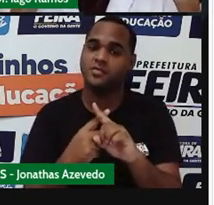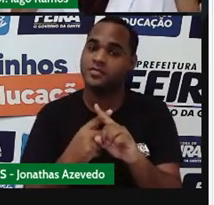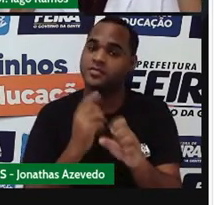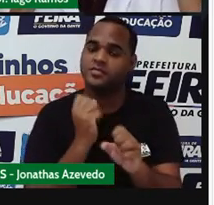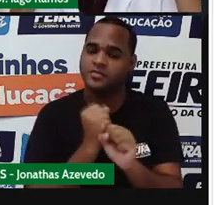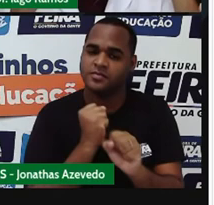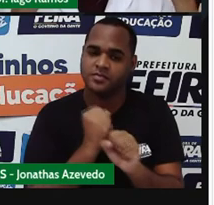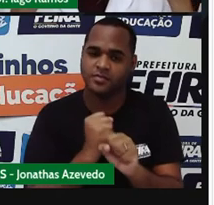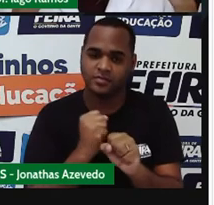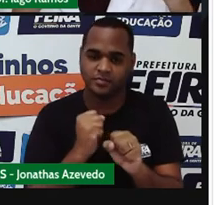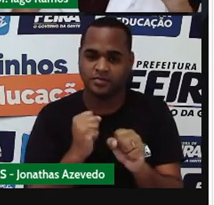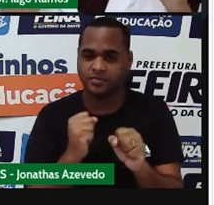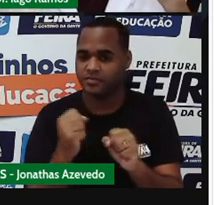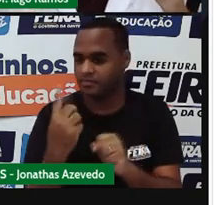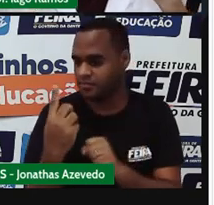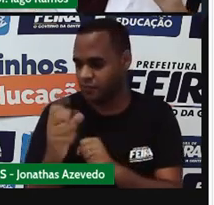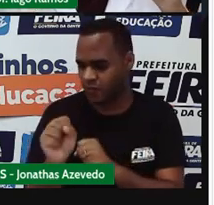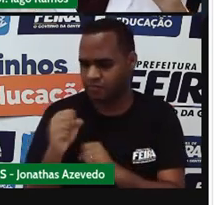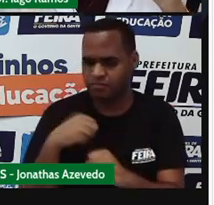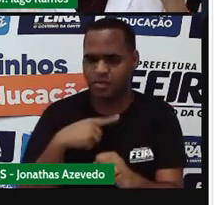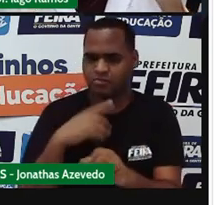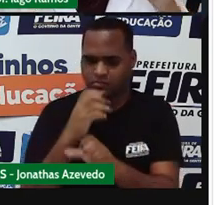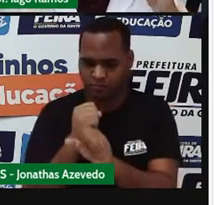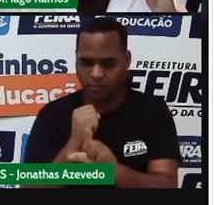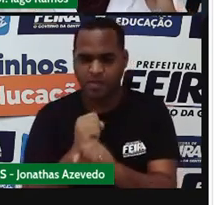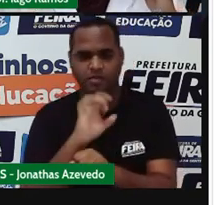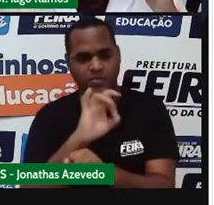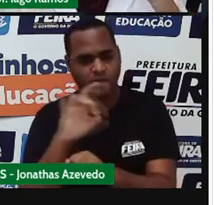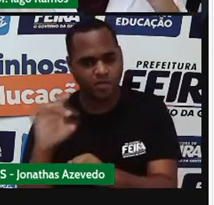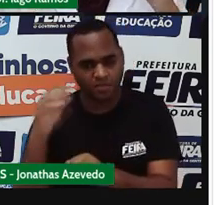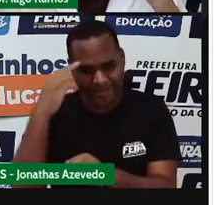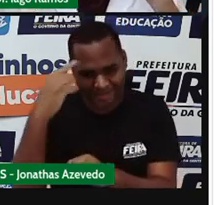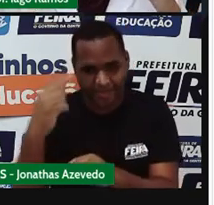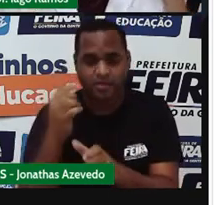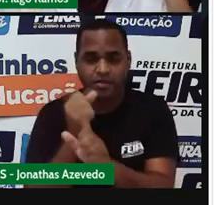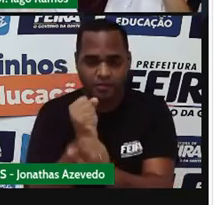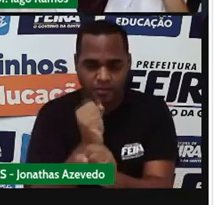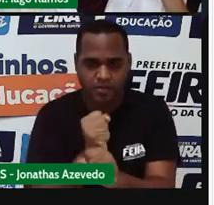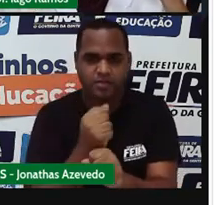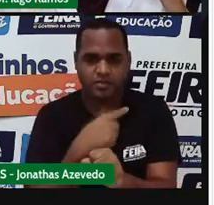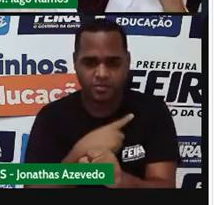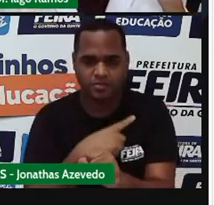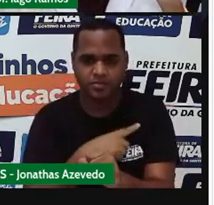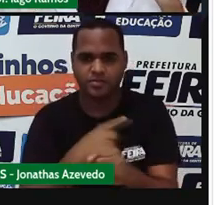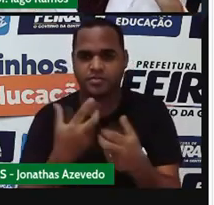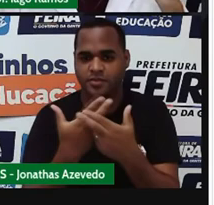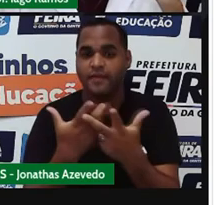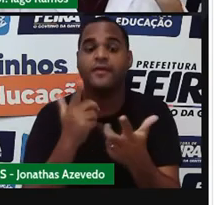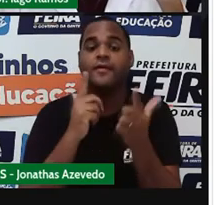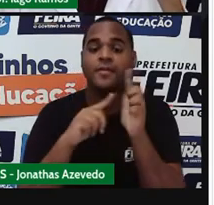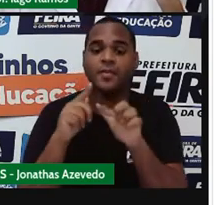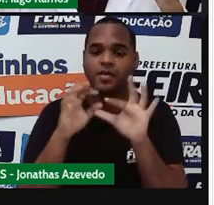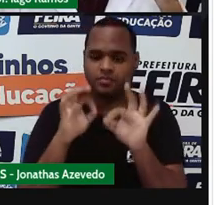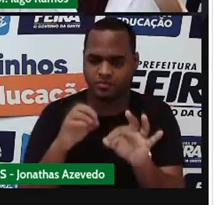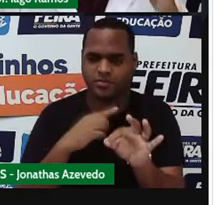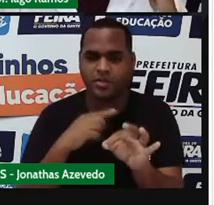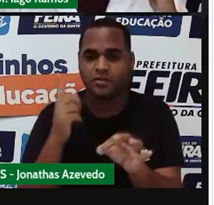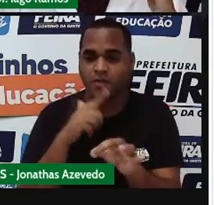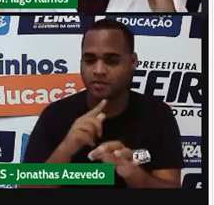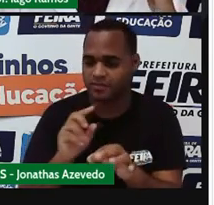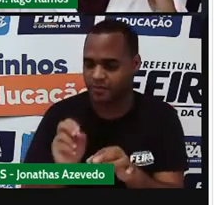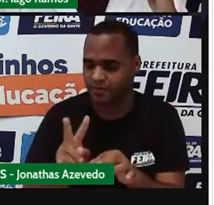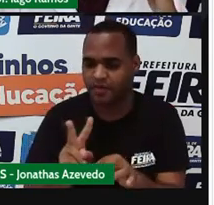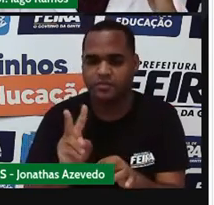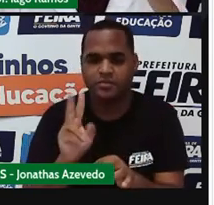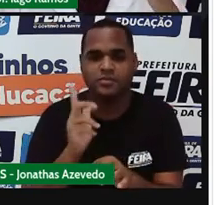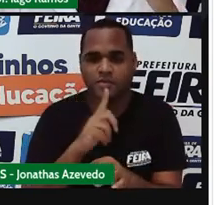quanto quanto cada um pezinho de x daquele vai ter que dar, né? Vai ter que ser o valor pra dar